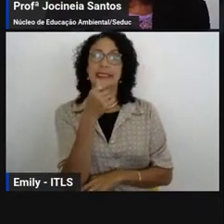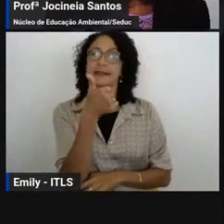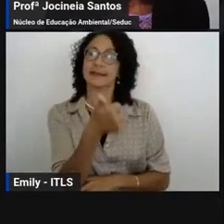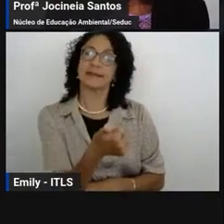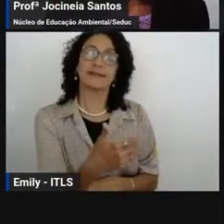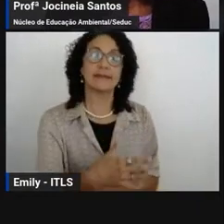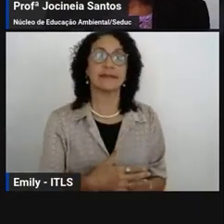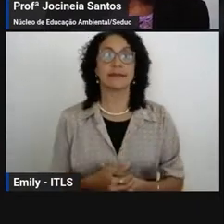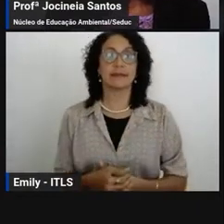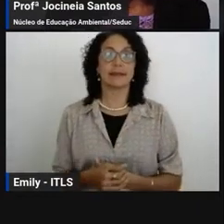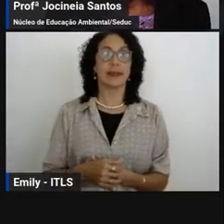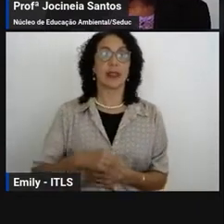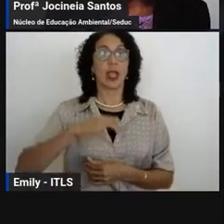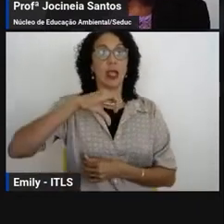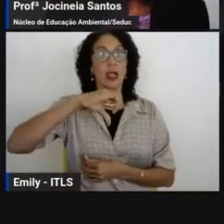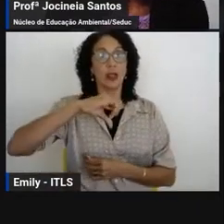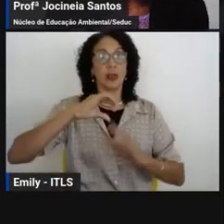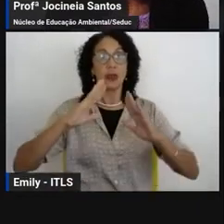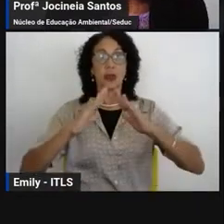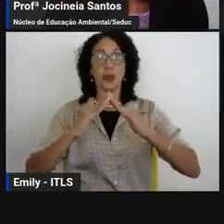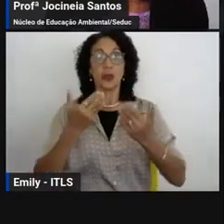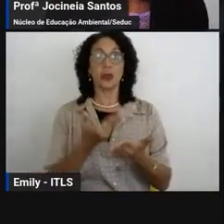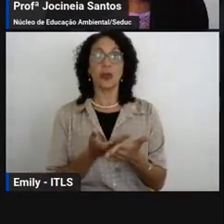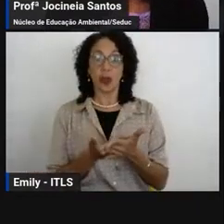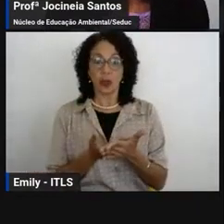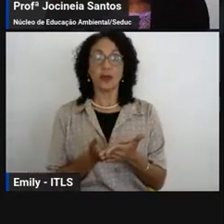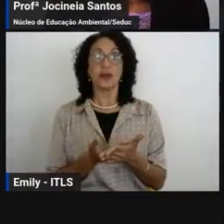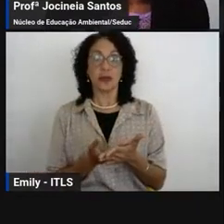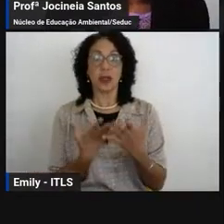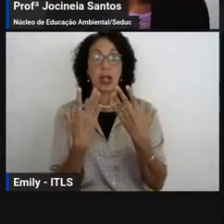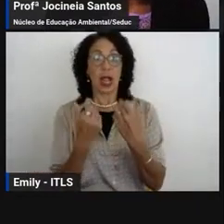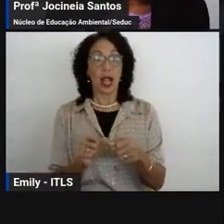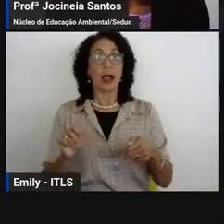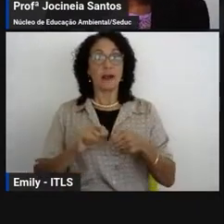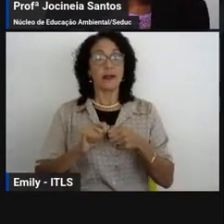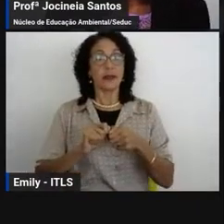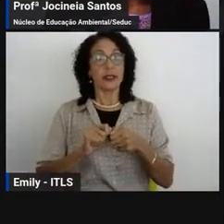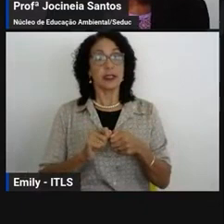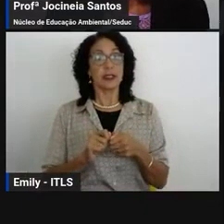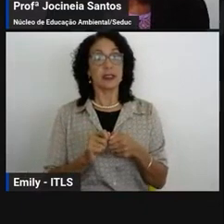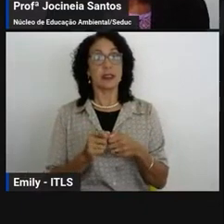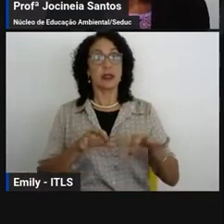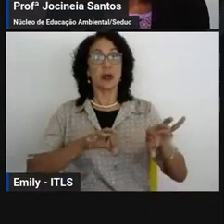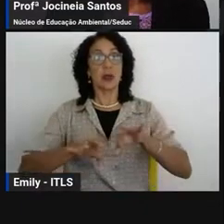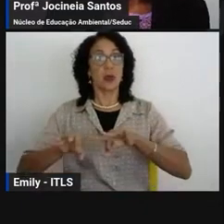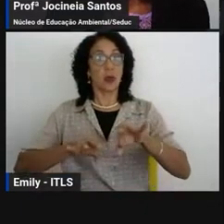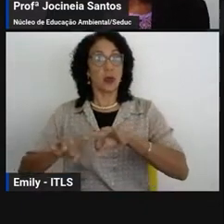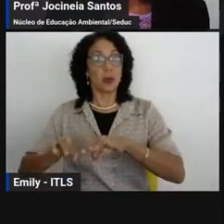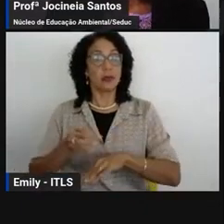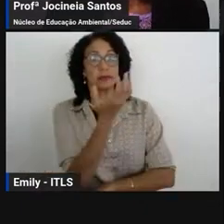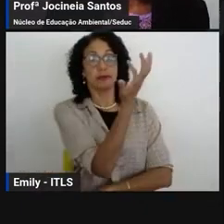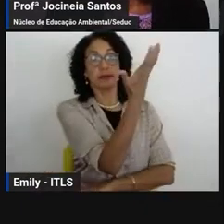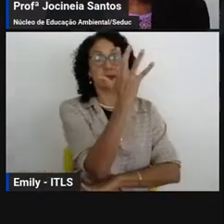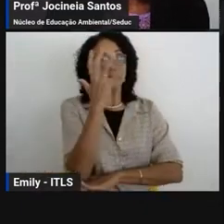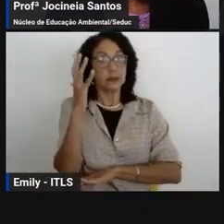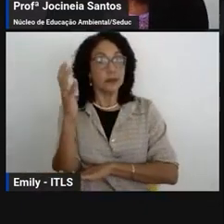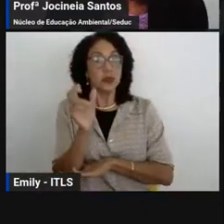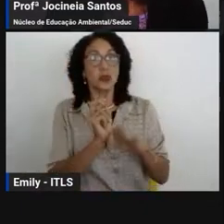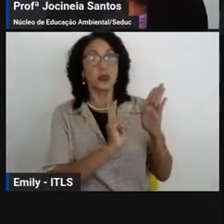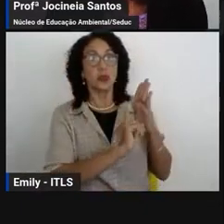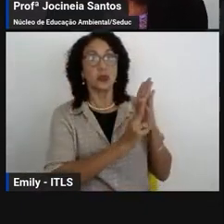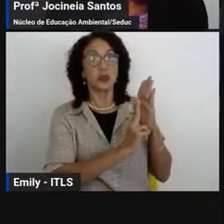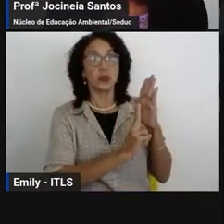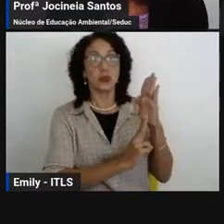nove participaram a escola municipal Joselito Amorim a escola municipal Edelvira Oliveira a escola municipal